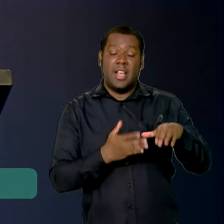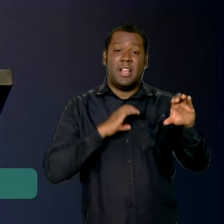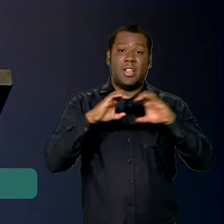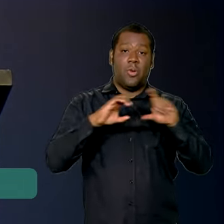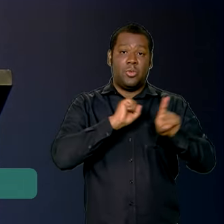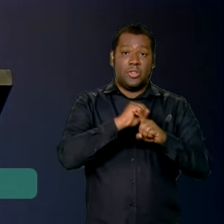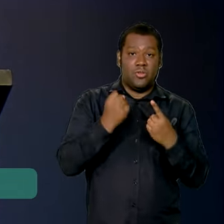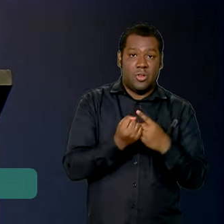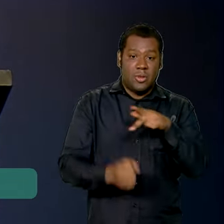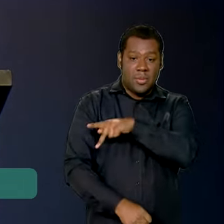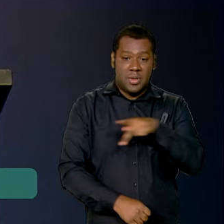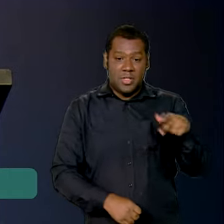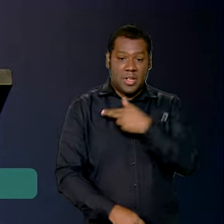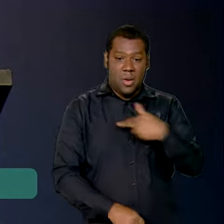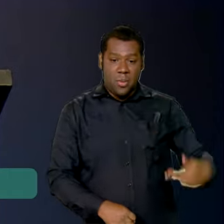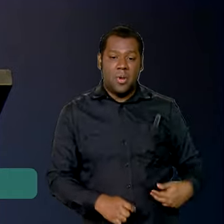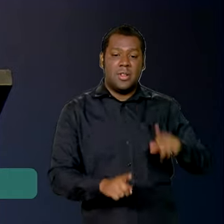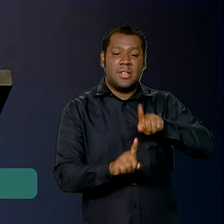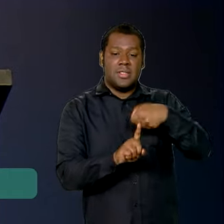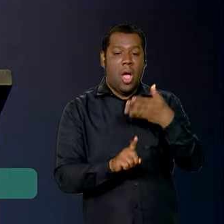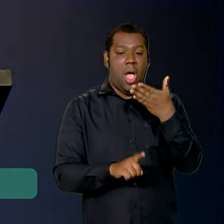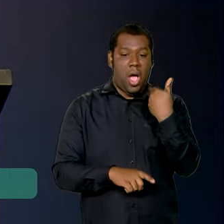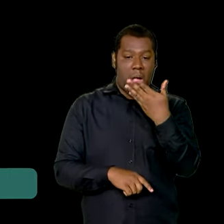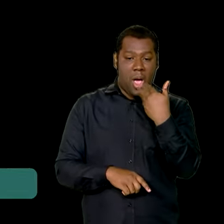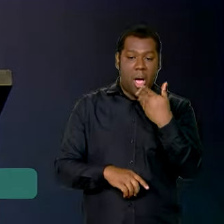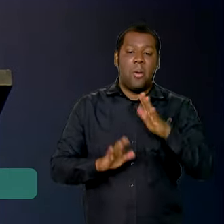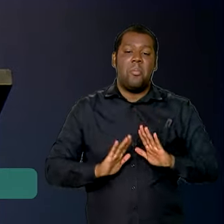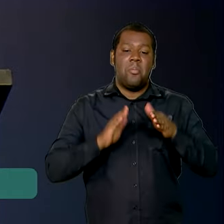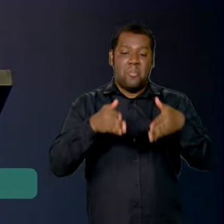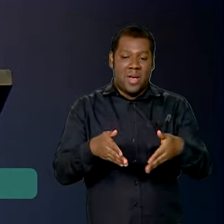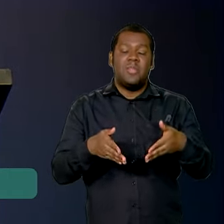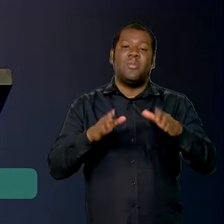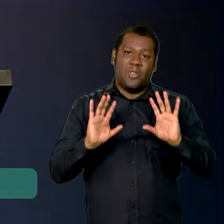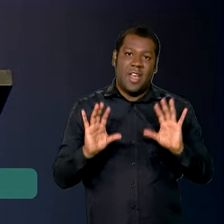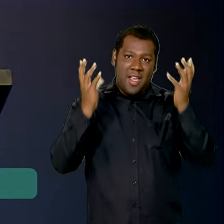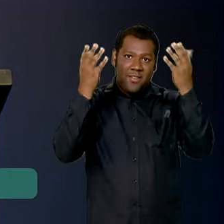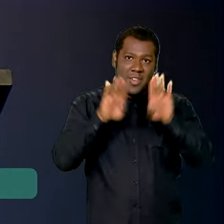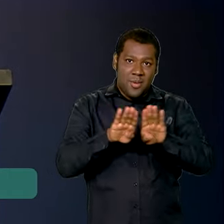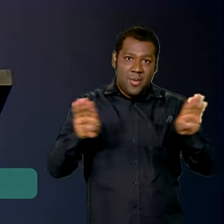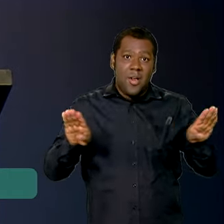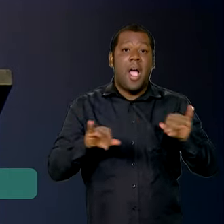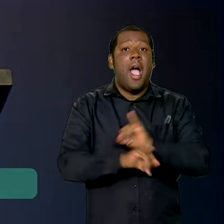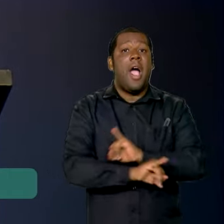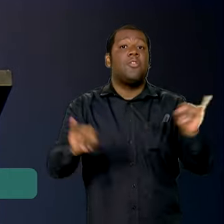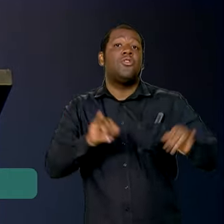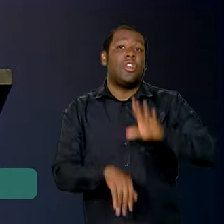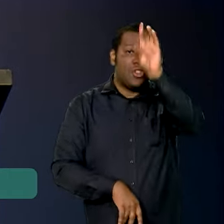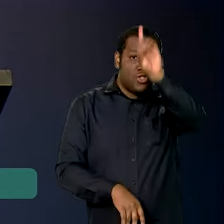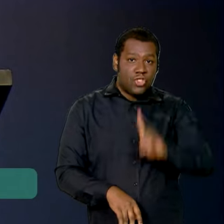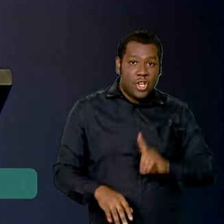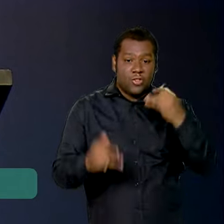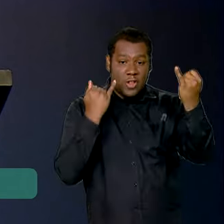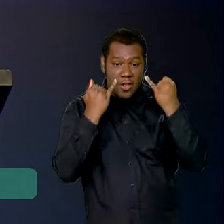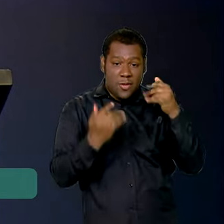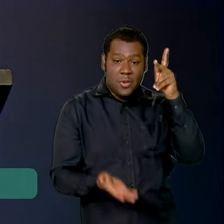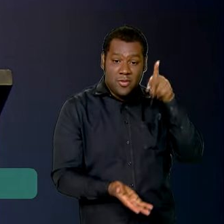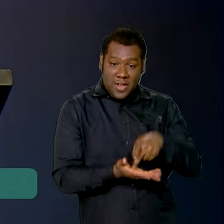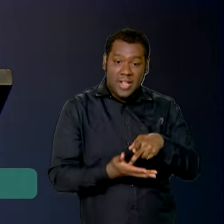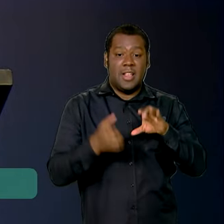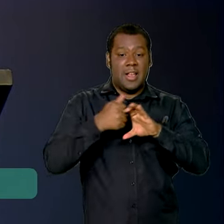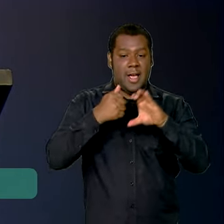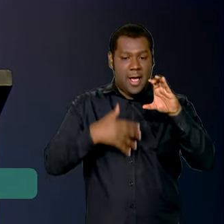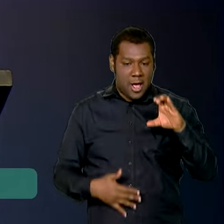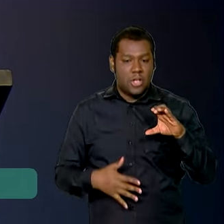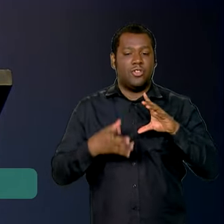Presidência da República, Paulo Pimenta, participou da abertura e destacou o direito à informação como o pilar da democracia.